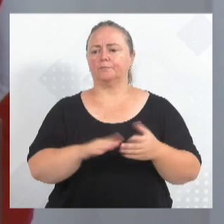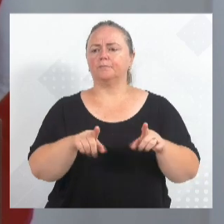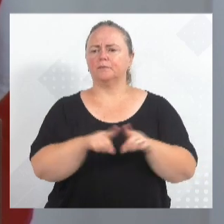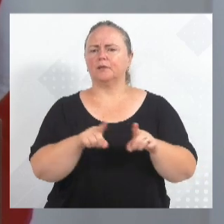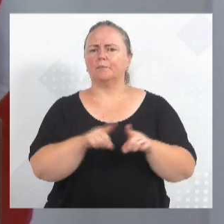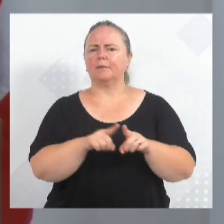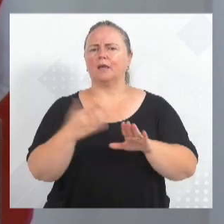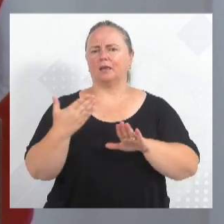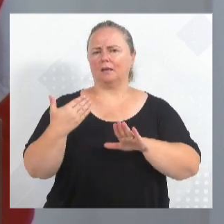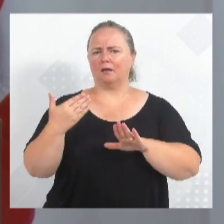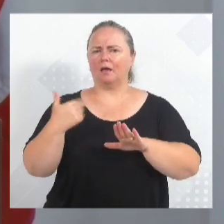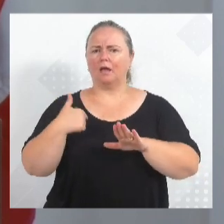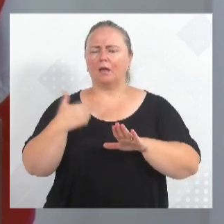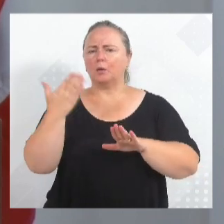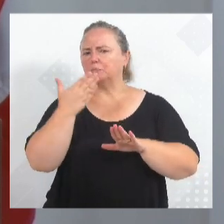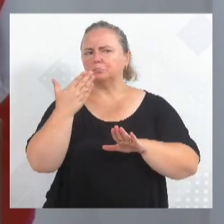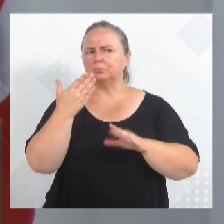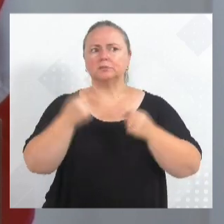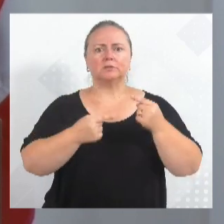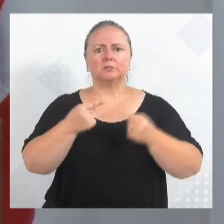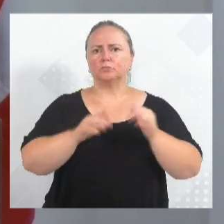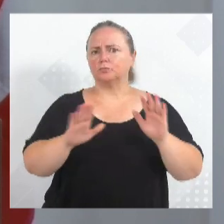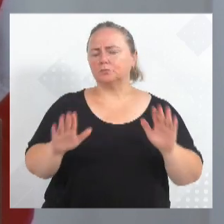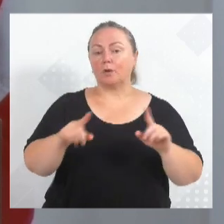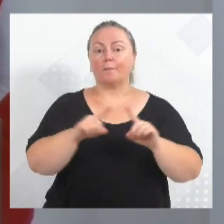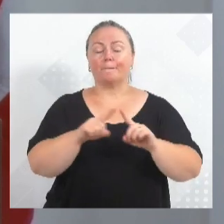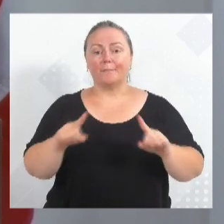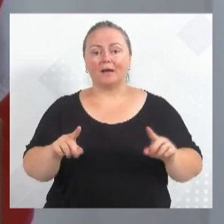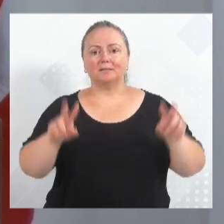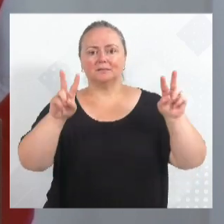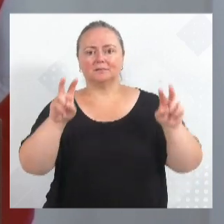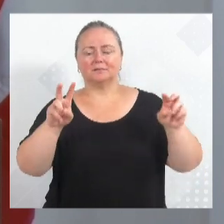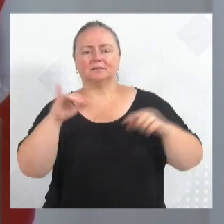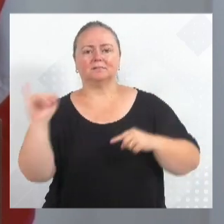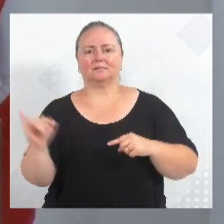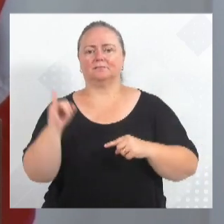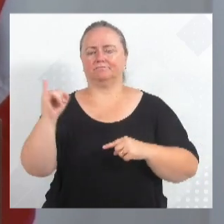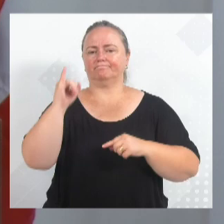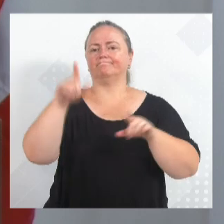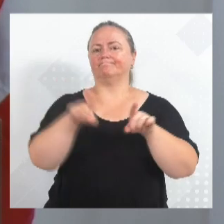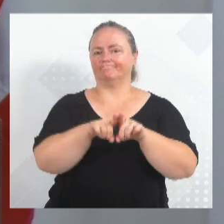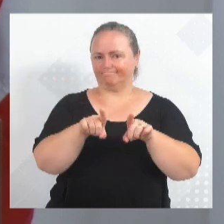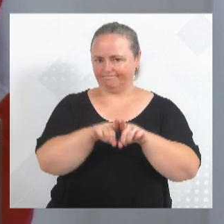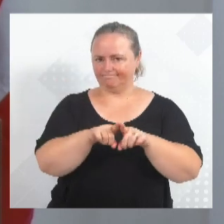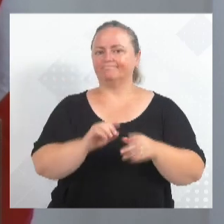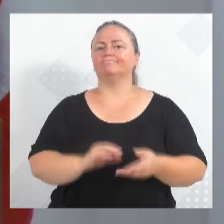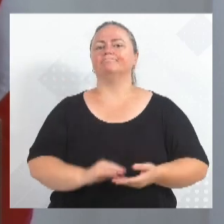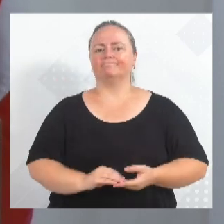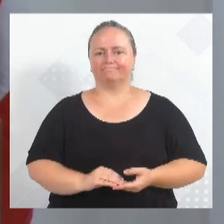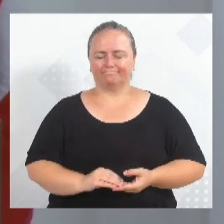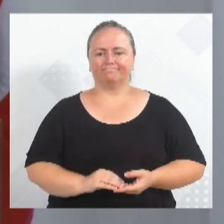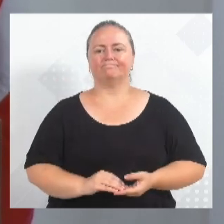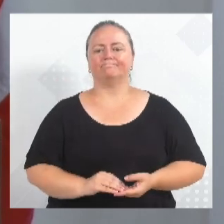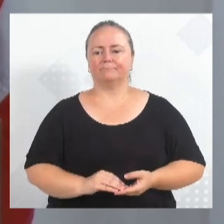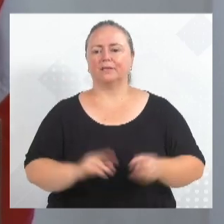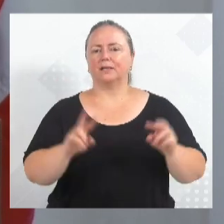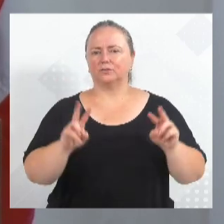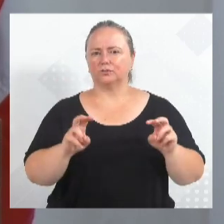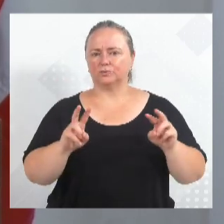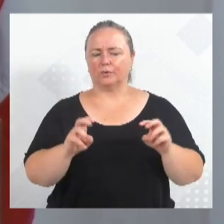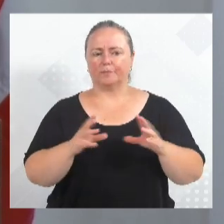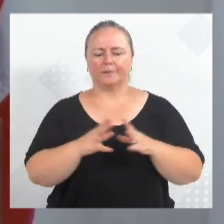batido na discussão do requerimento, mas é um tema muito importante também, senhores vereadores, a respeito